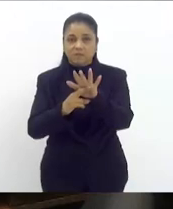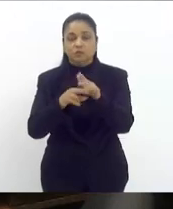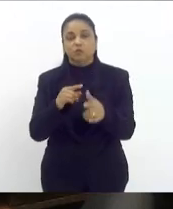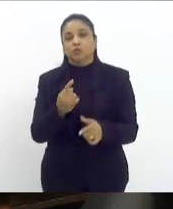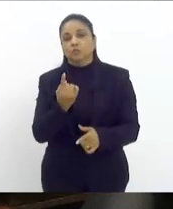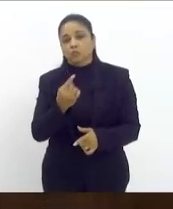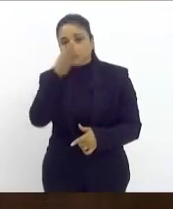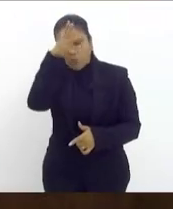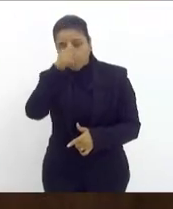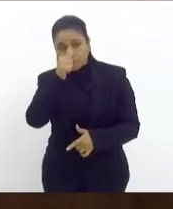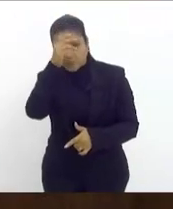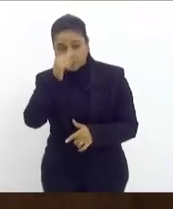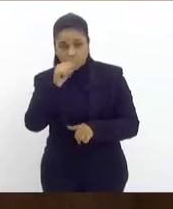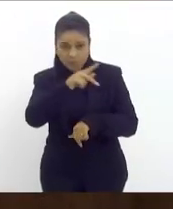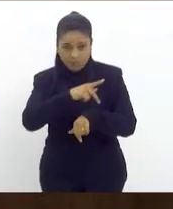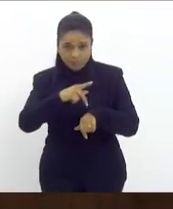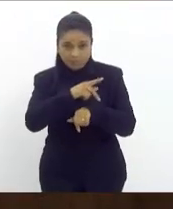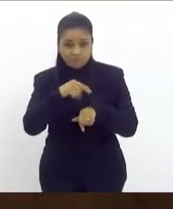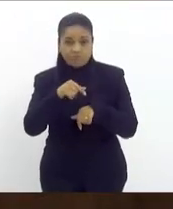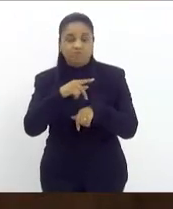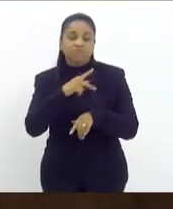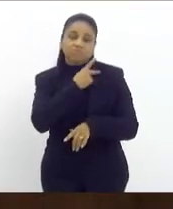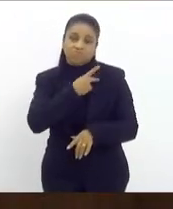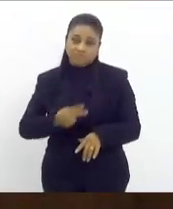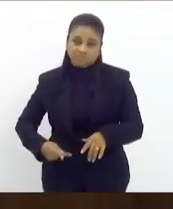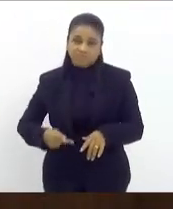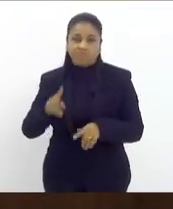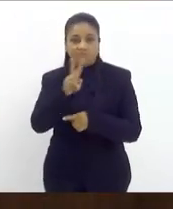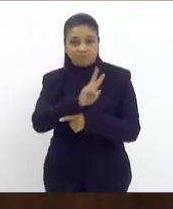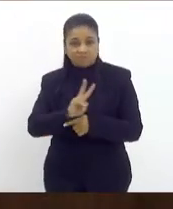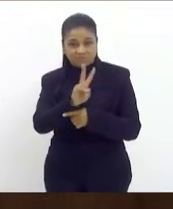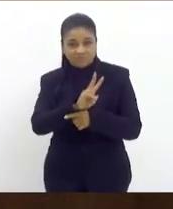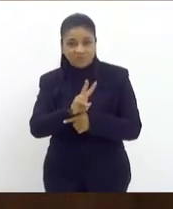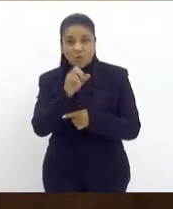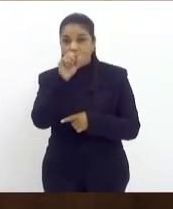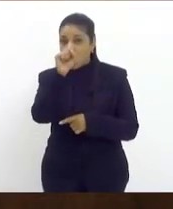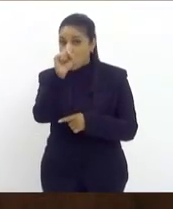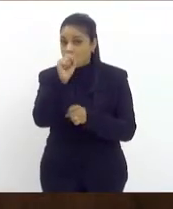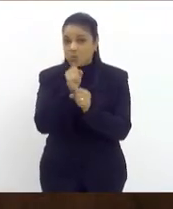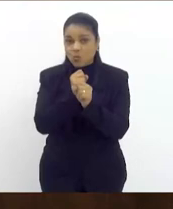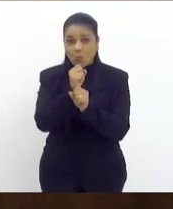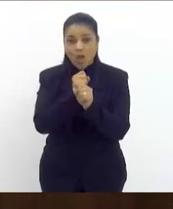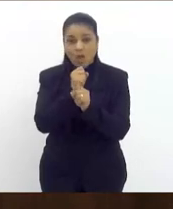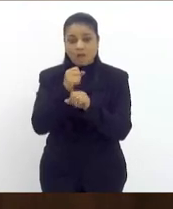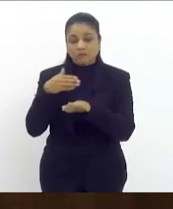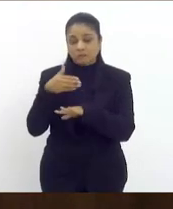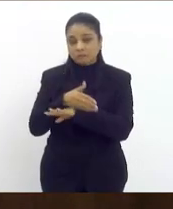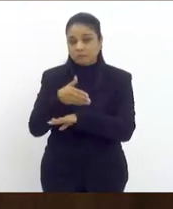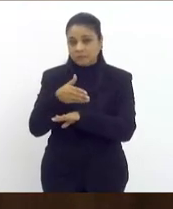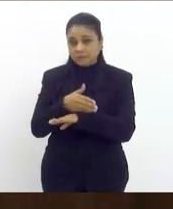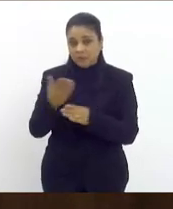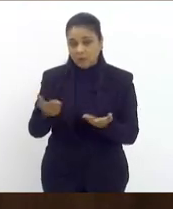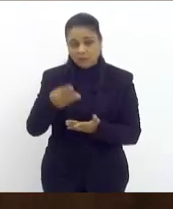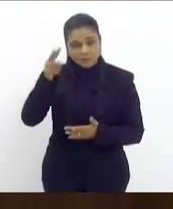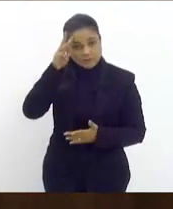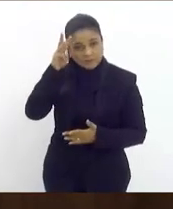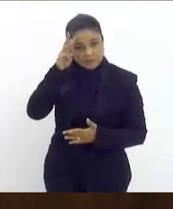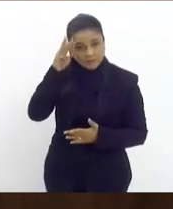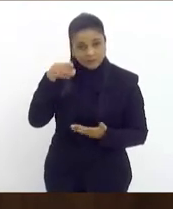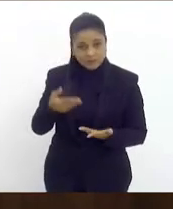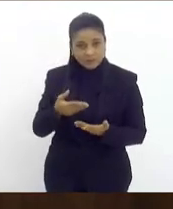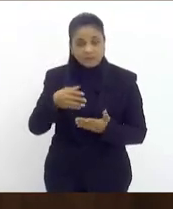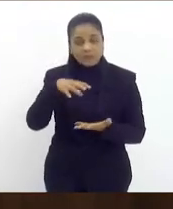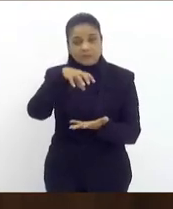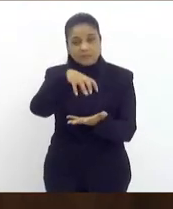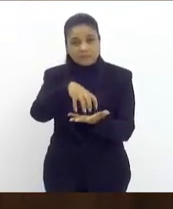governo venezuelano voltou a visitar o Brasil após oito anos para participar nessa terça-feira como a gente viu na sede